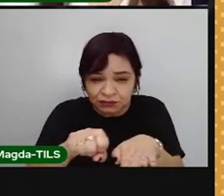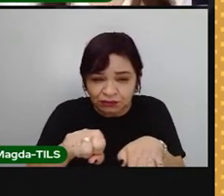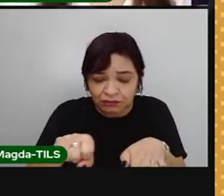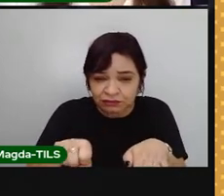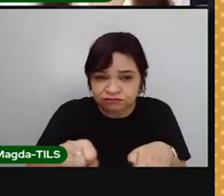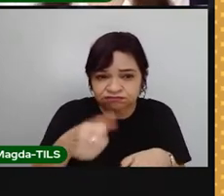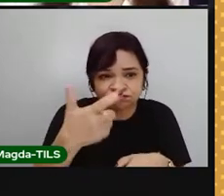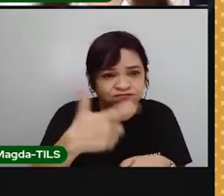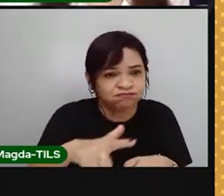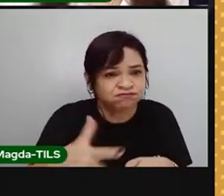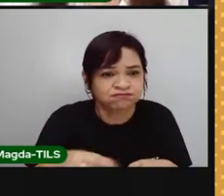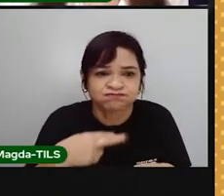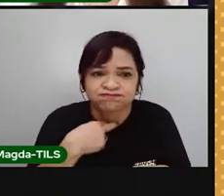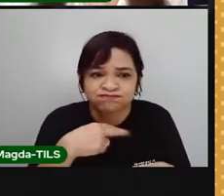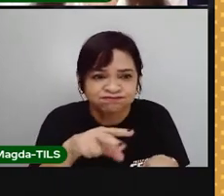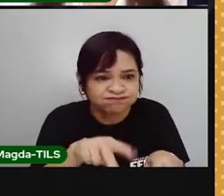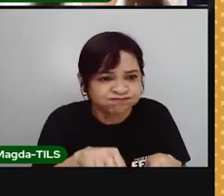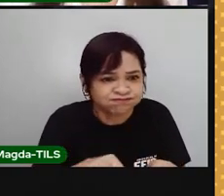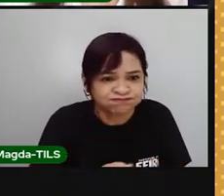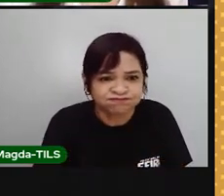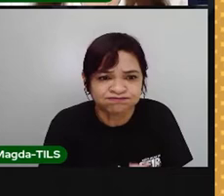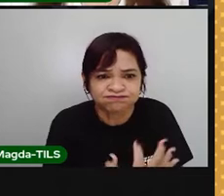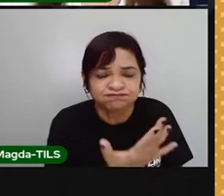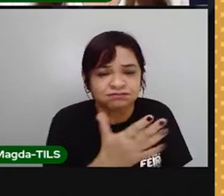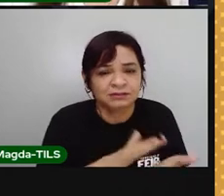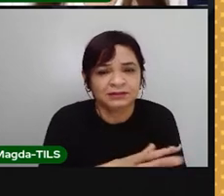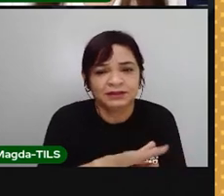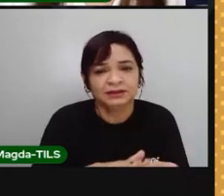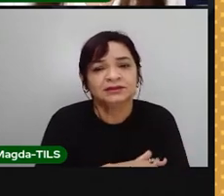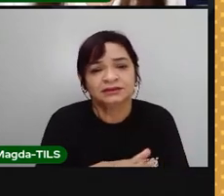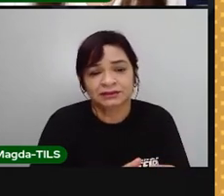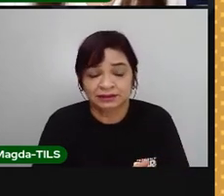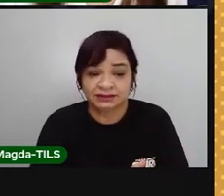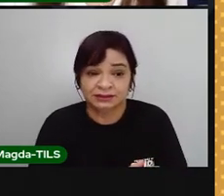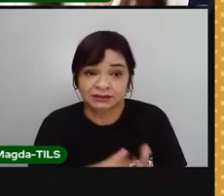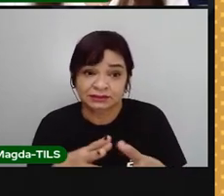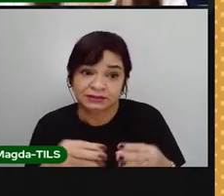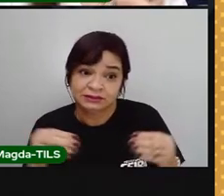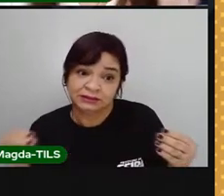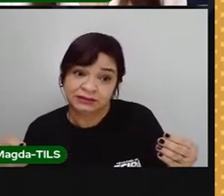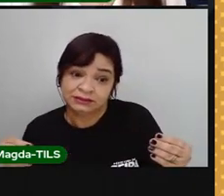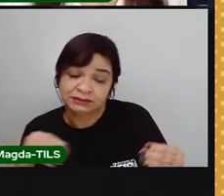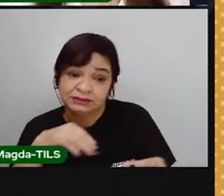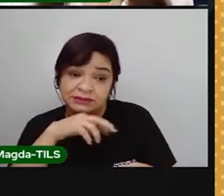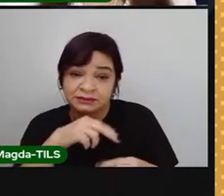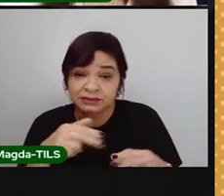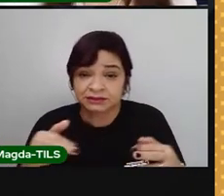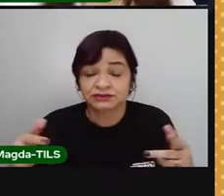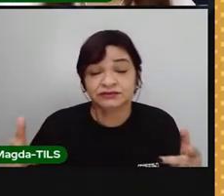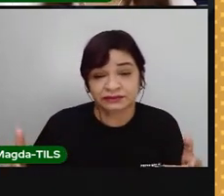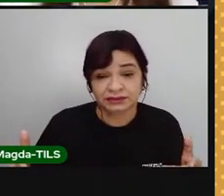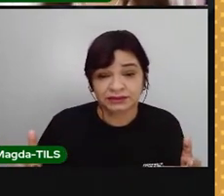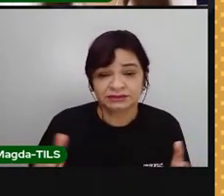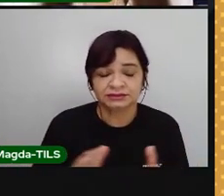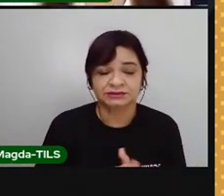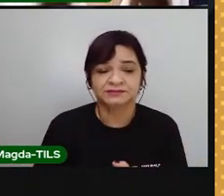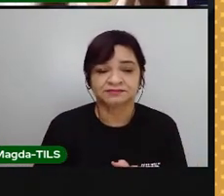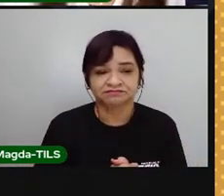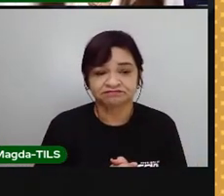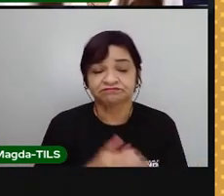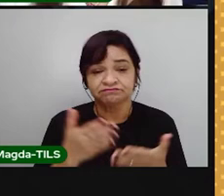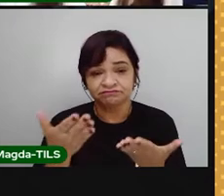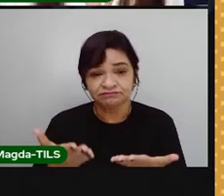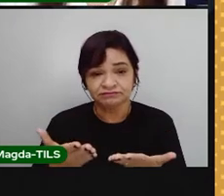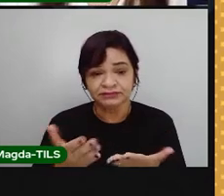A extinção de espécies e as próprias alterações climáticas. Então, tudo isso daqui são as consequências desse